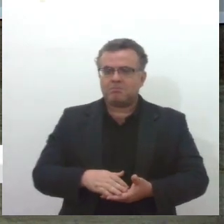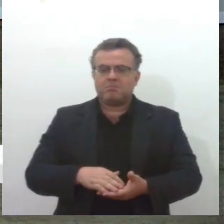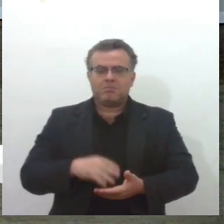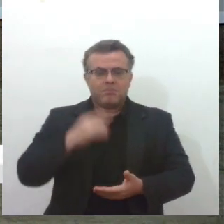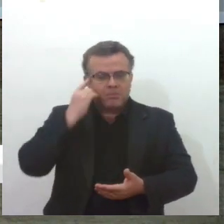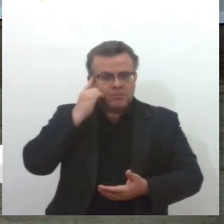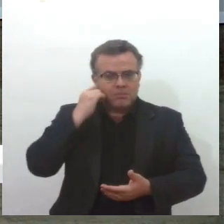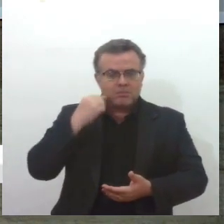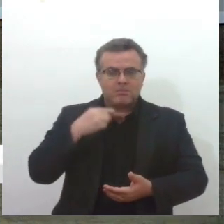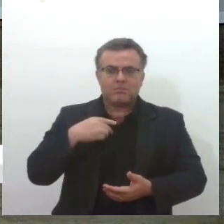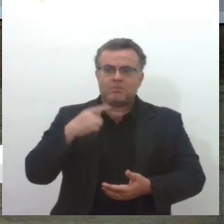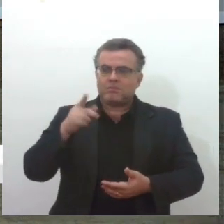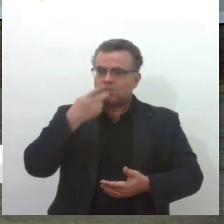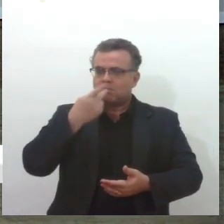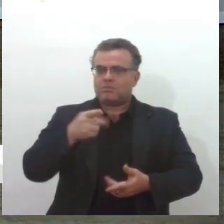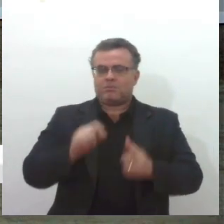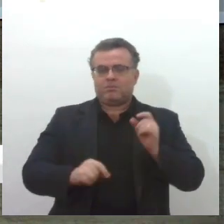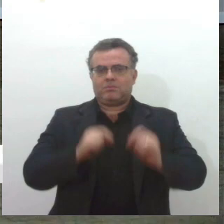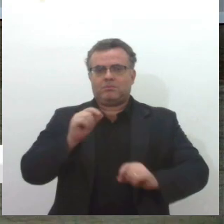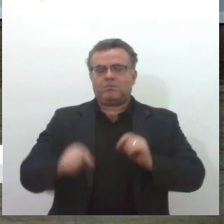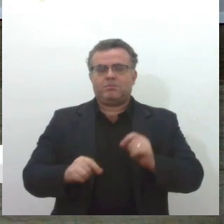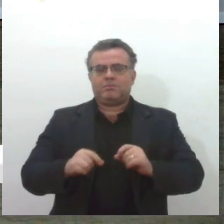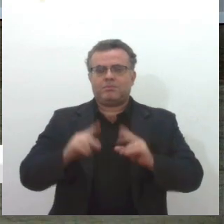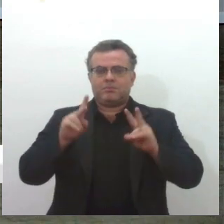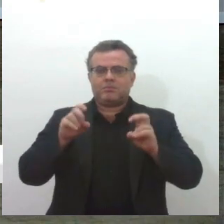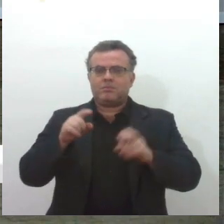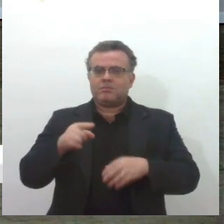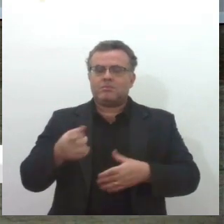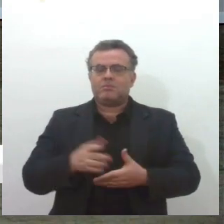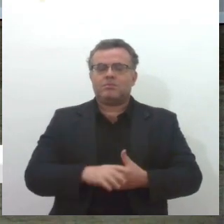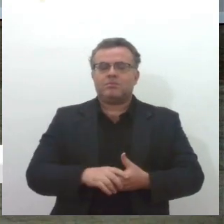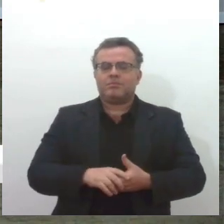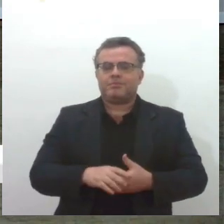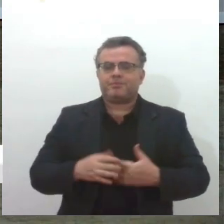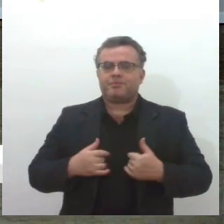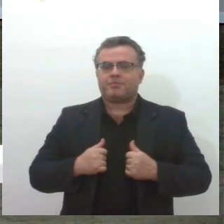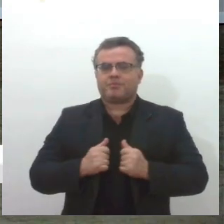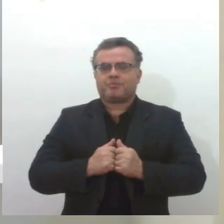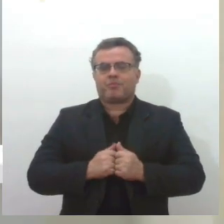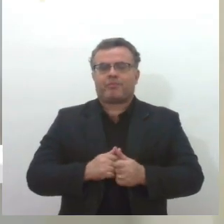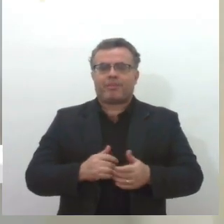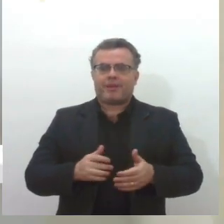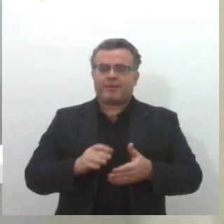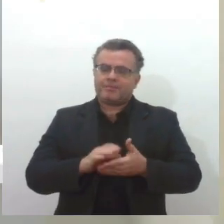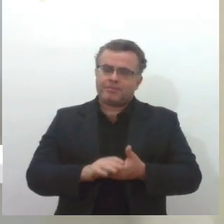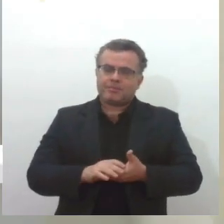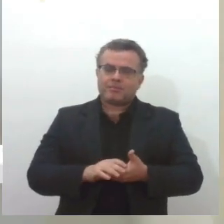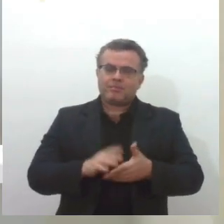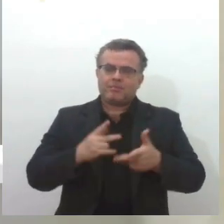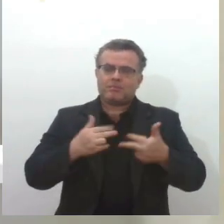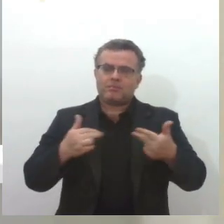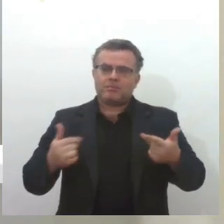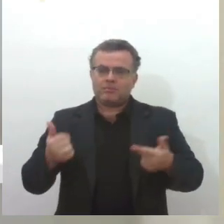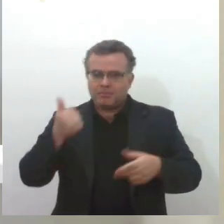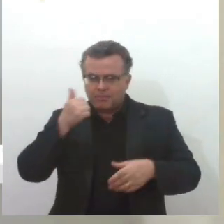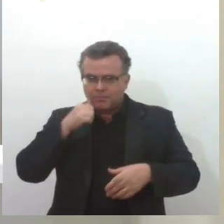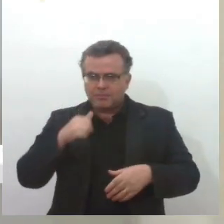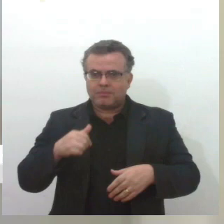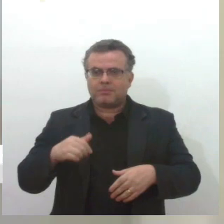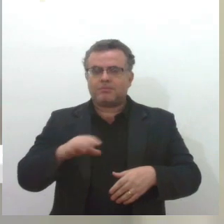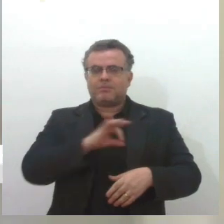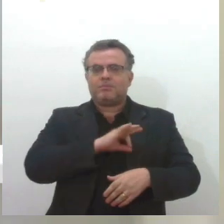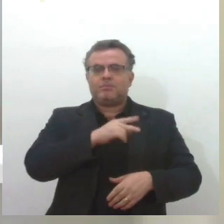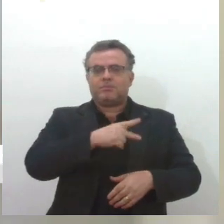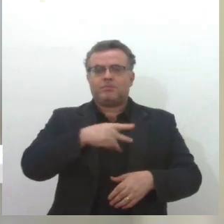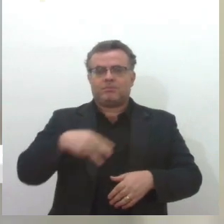Manuela, o é que você traz para a gente, em relação a isso? Não, com relação a essa questão de mulheres, na Polícia Militar, a gente já tem